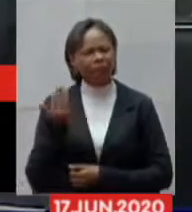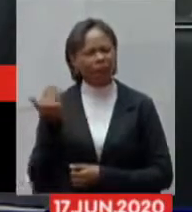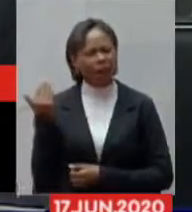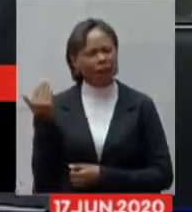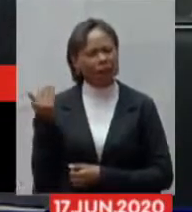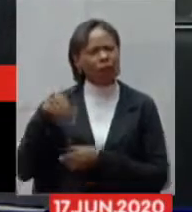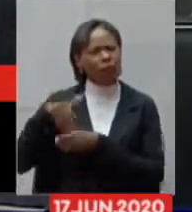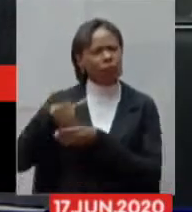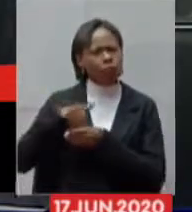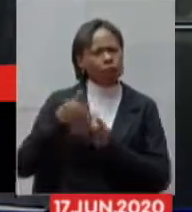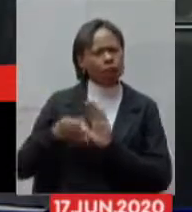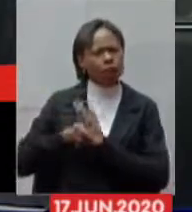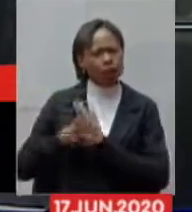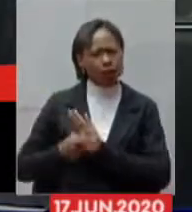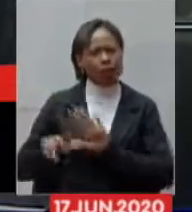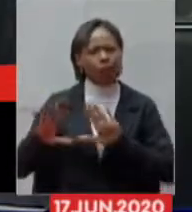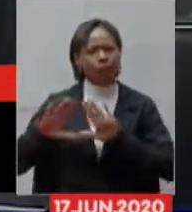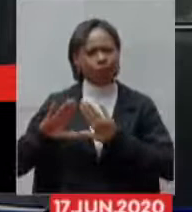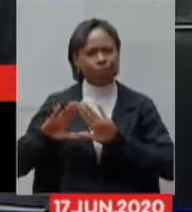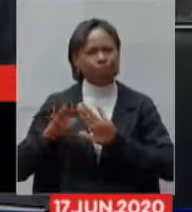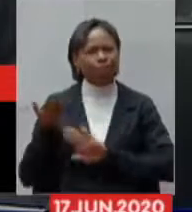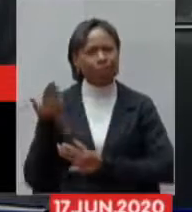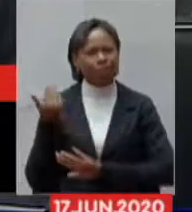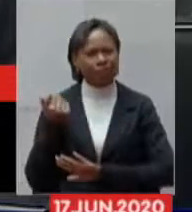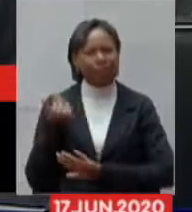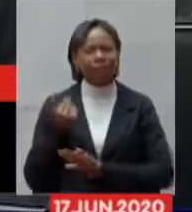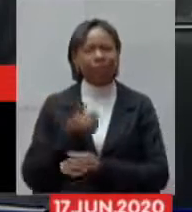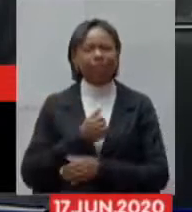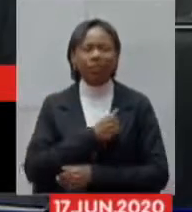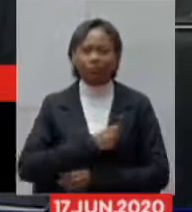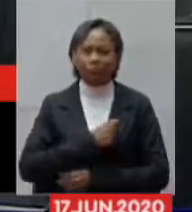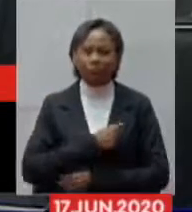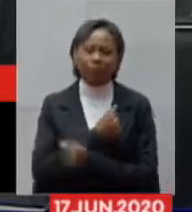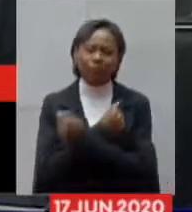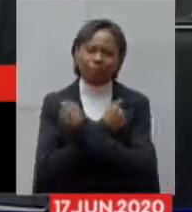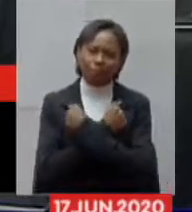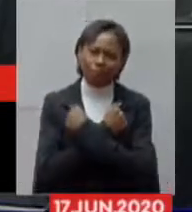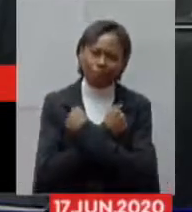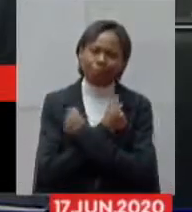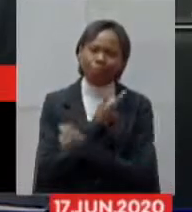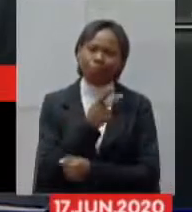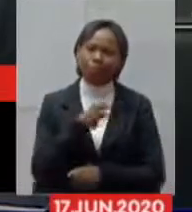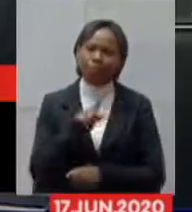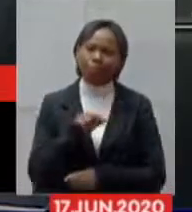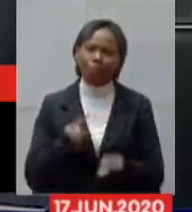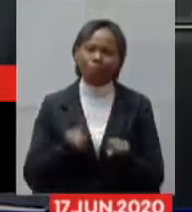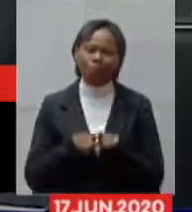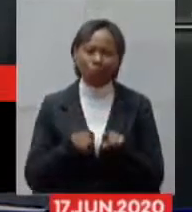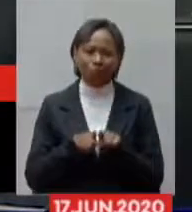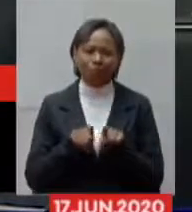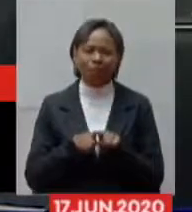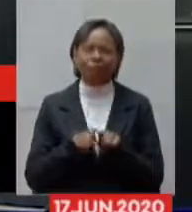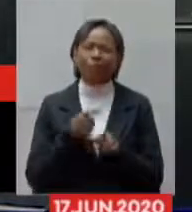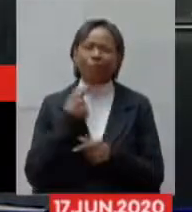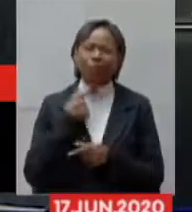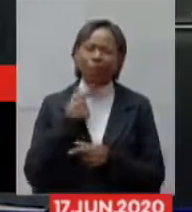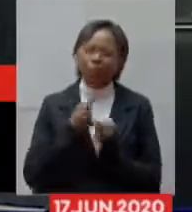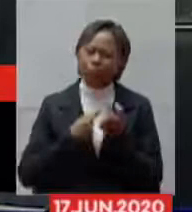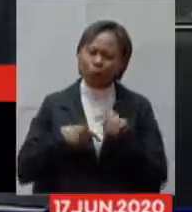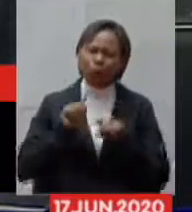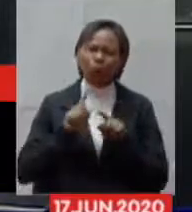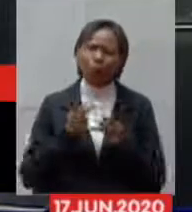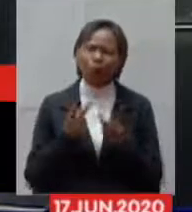parlamento Fábio Xerém e leve também a ele o nosso abraço e os nossos desejos de sucesso também aí Xerém